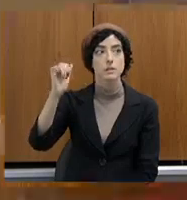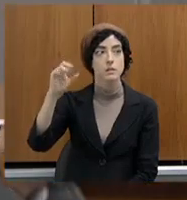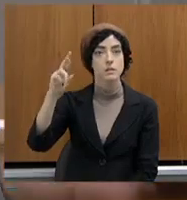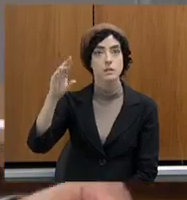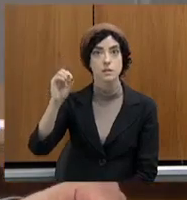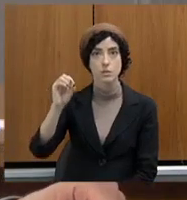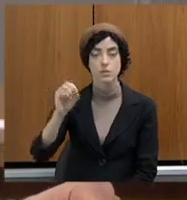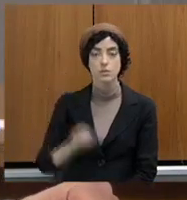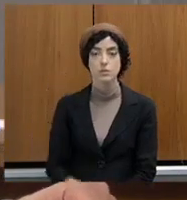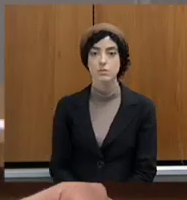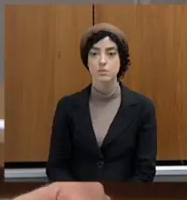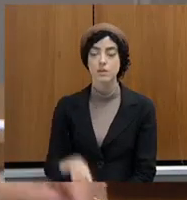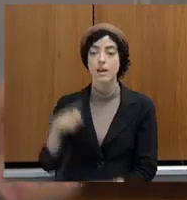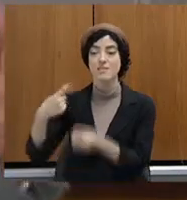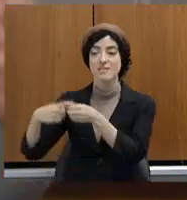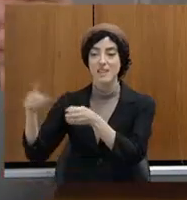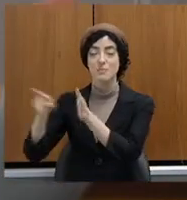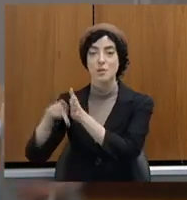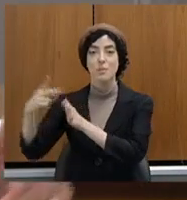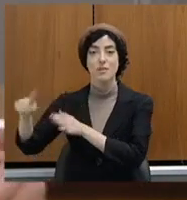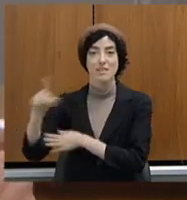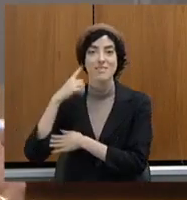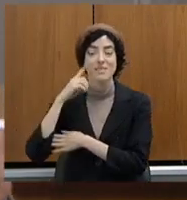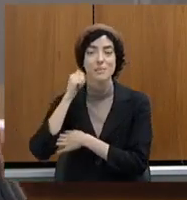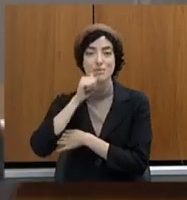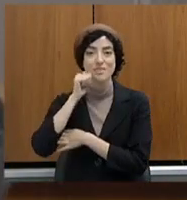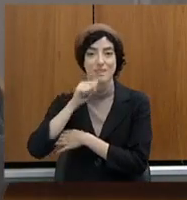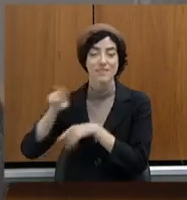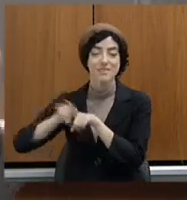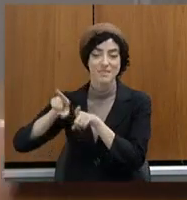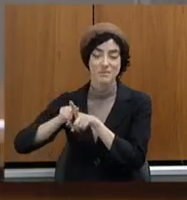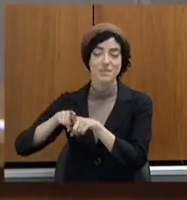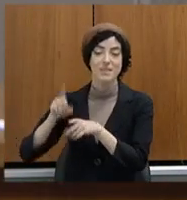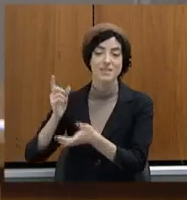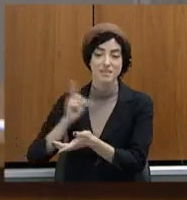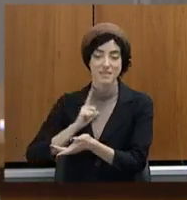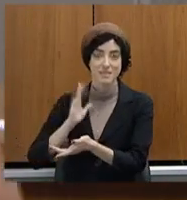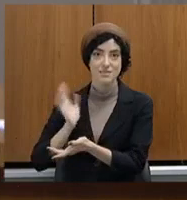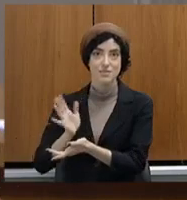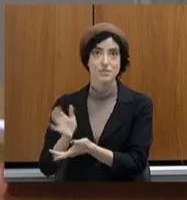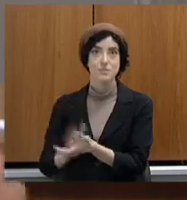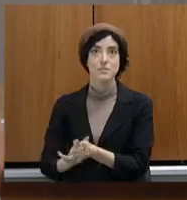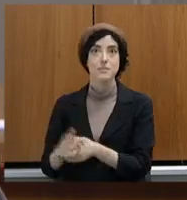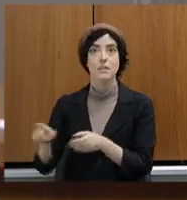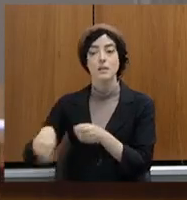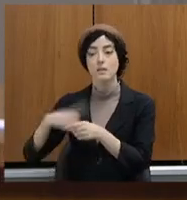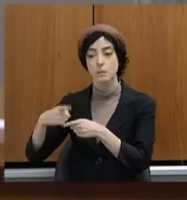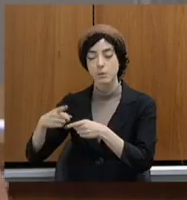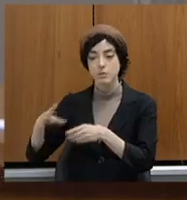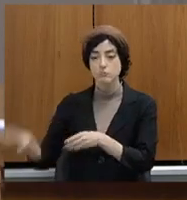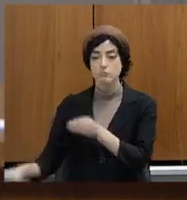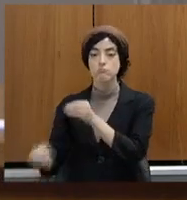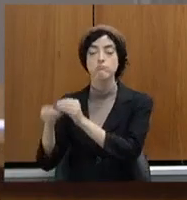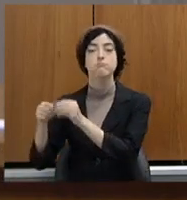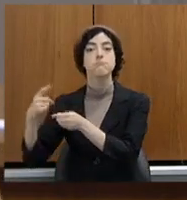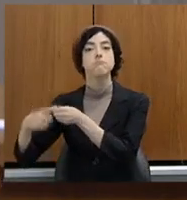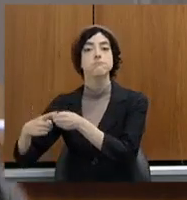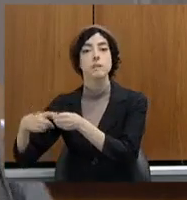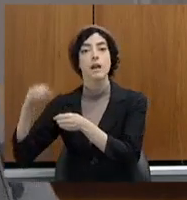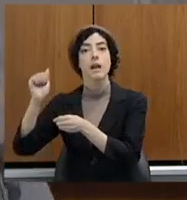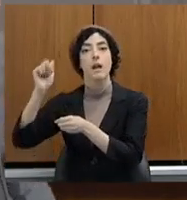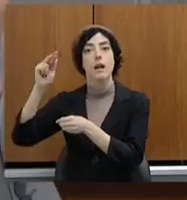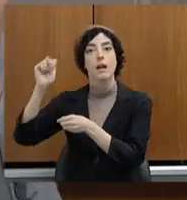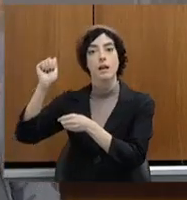2023, deputado Jair Rodrigues, agora, logo no começo, a gente já vai avançar para Araçuaí, Águas Formosas, São Francisco e João Pinheiro.